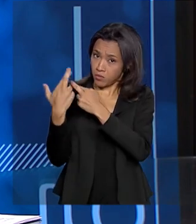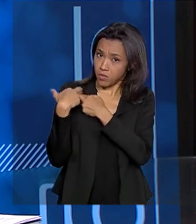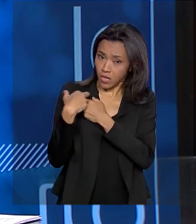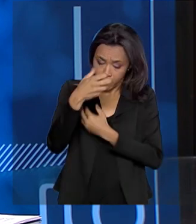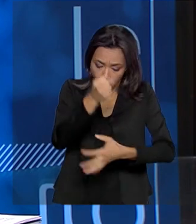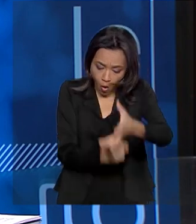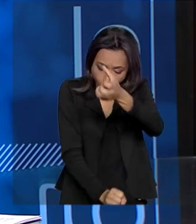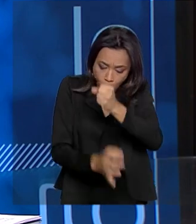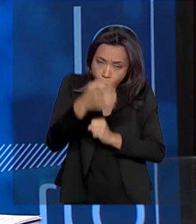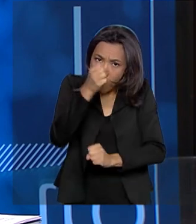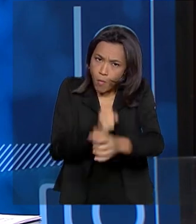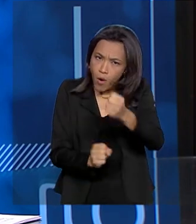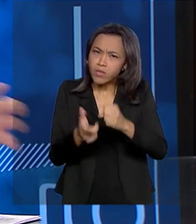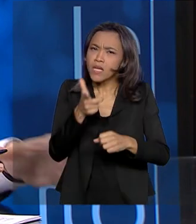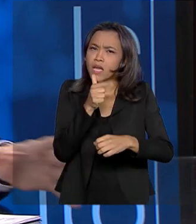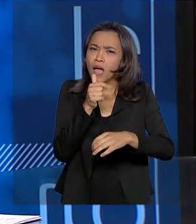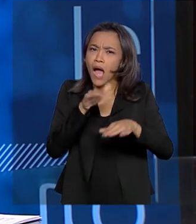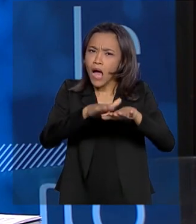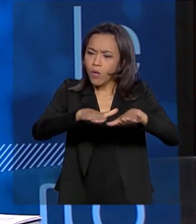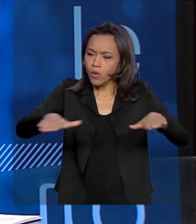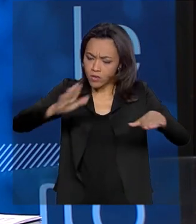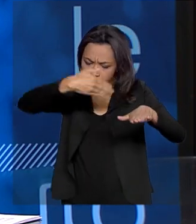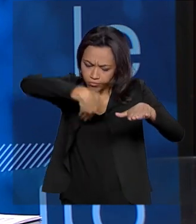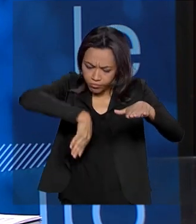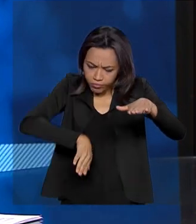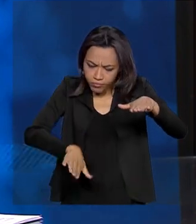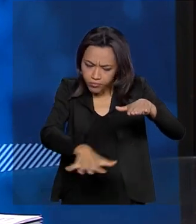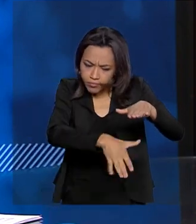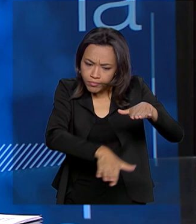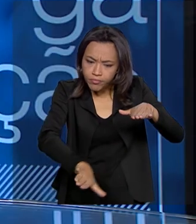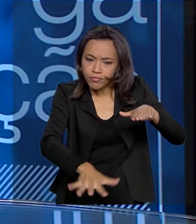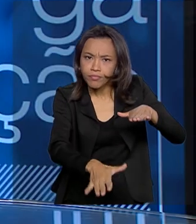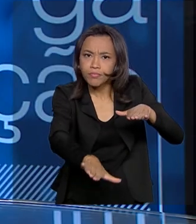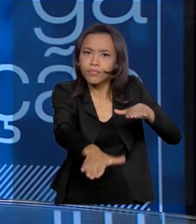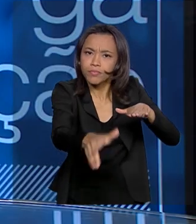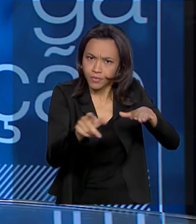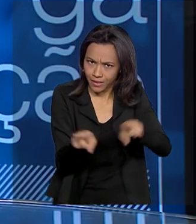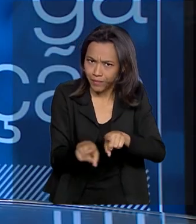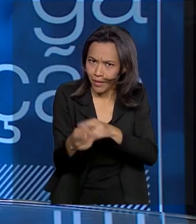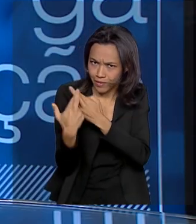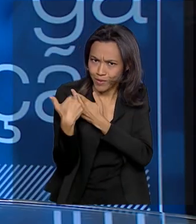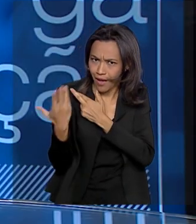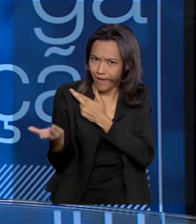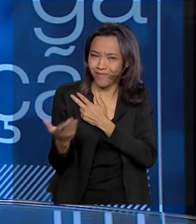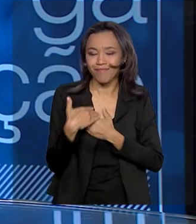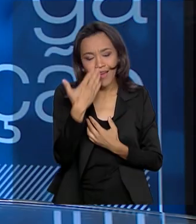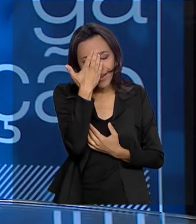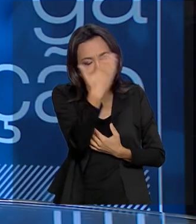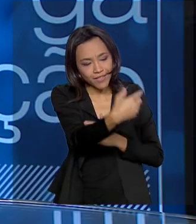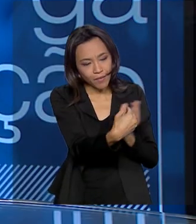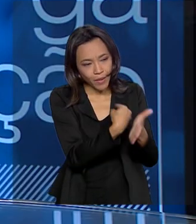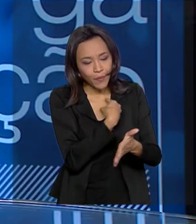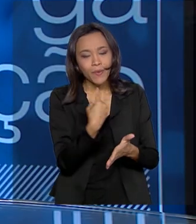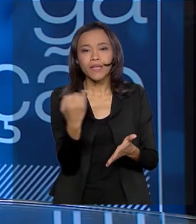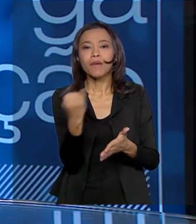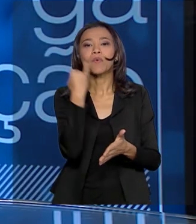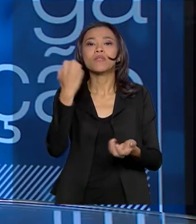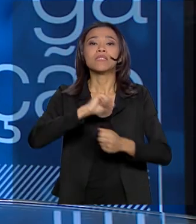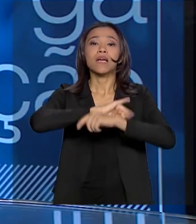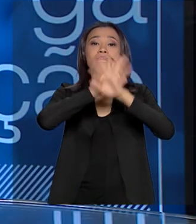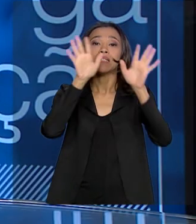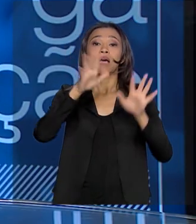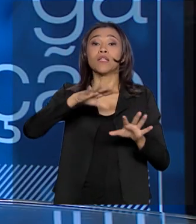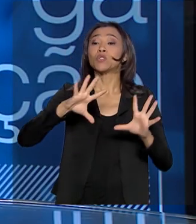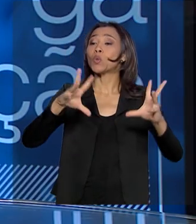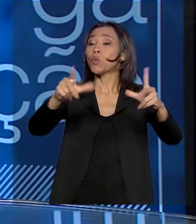subterrâneas. Achei bem interessante essa outra incumbência da agência. Agradeço a pergunta, porque é muito importante esclarecer, porque todo mundo